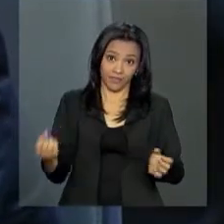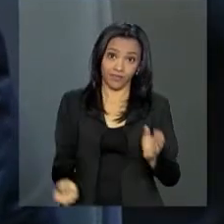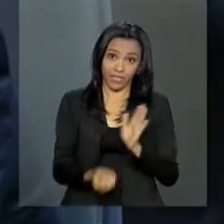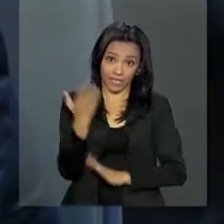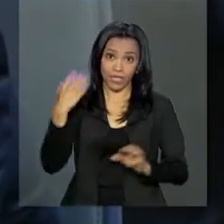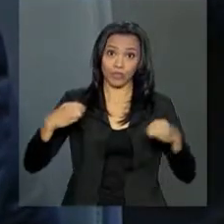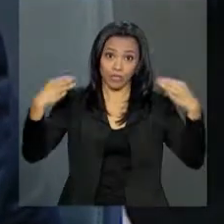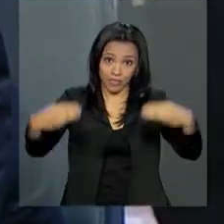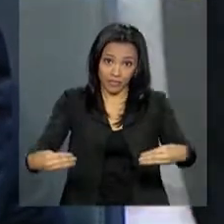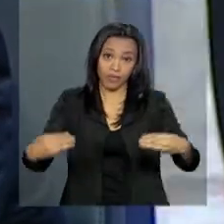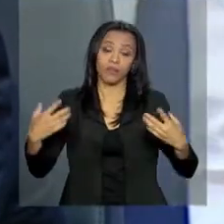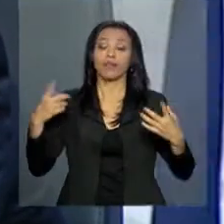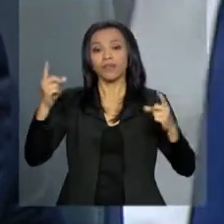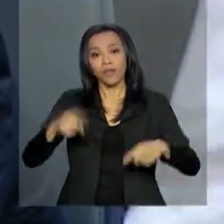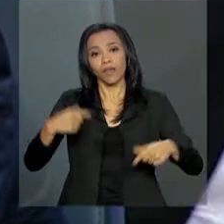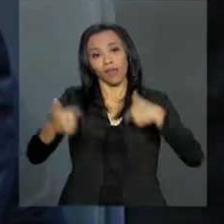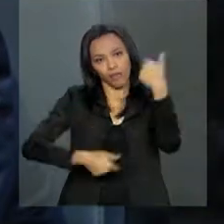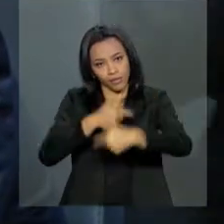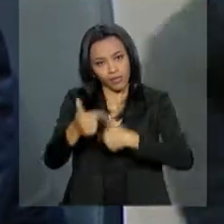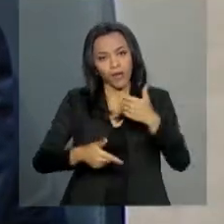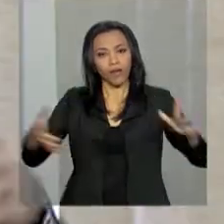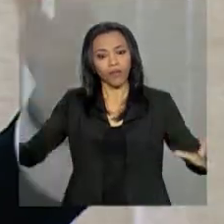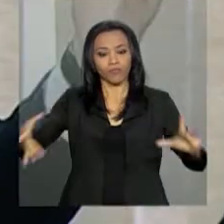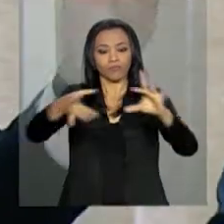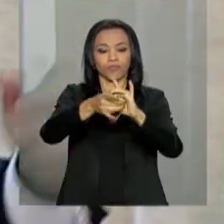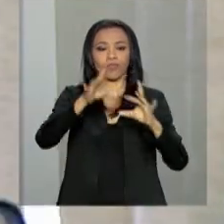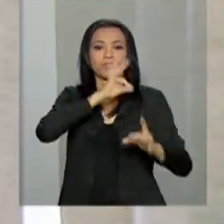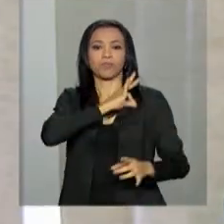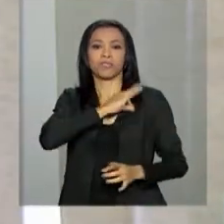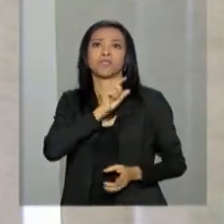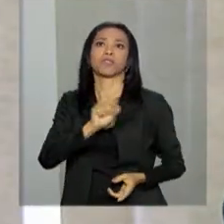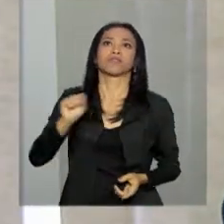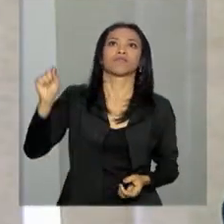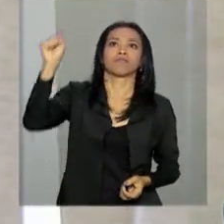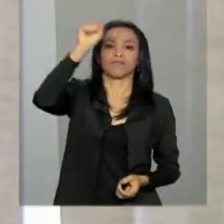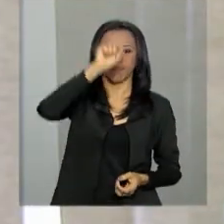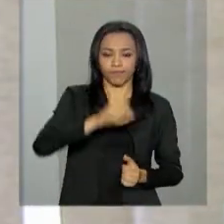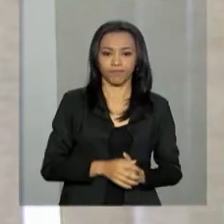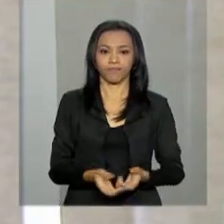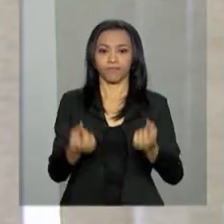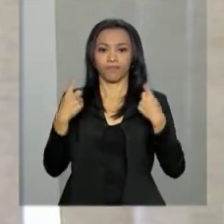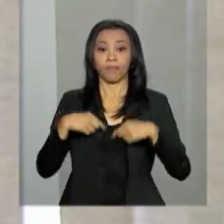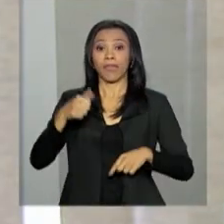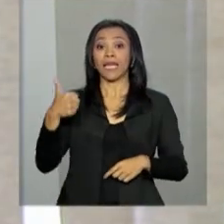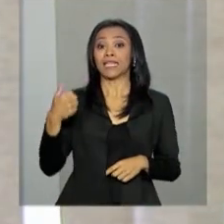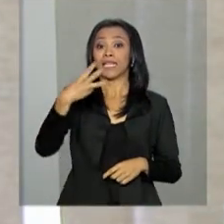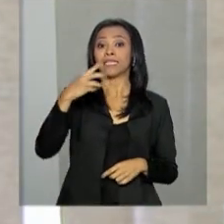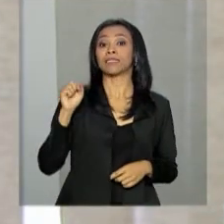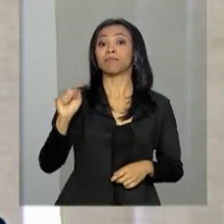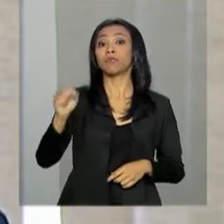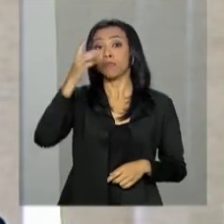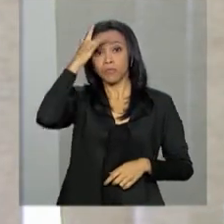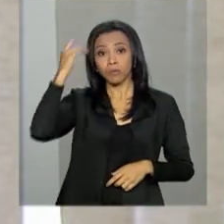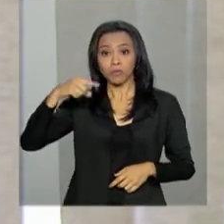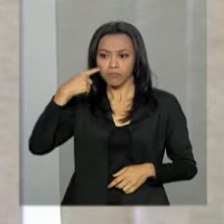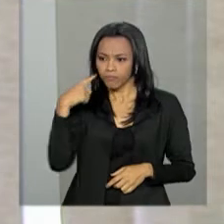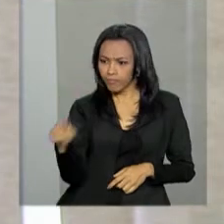articuladas e integradas entre as polícias. Nós tivemos 13 mil pessoas presas em flagrantes,